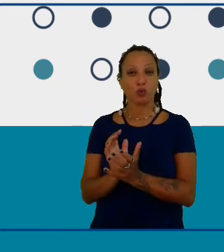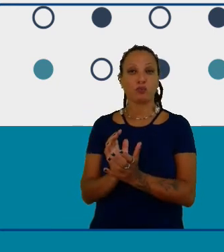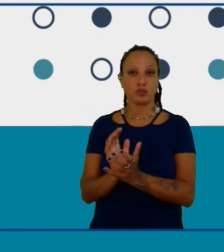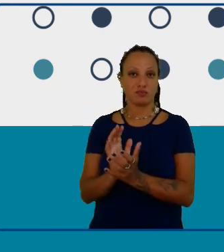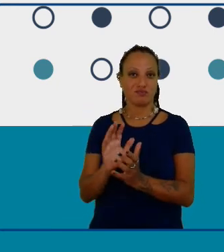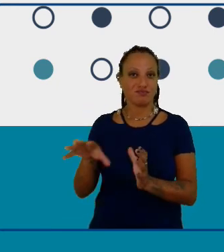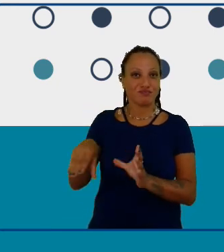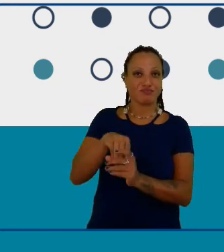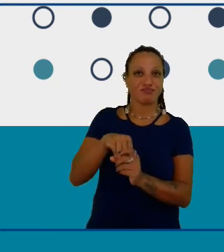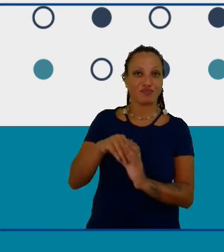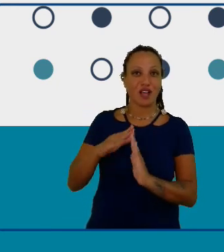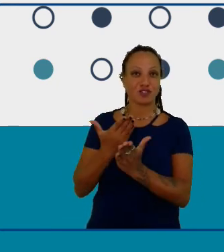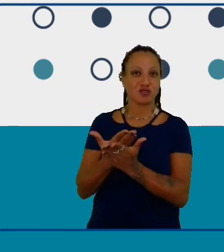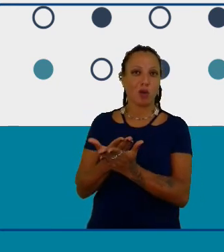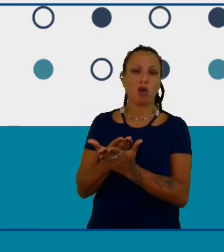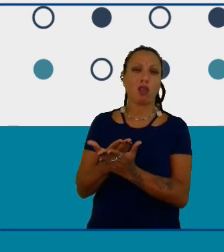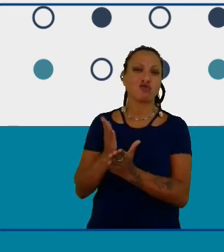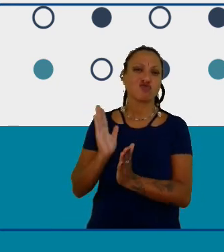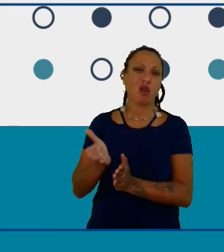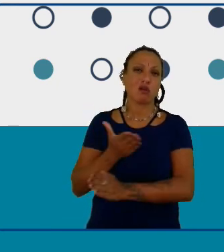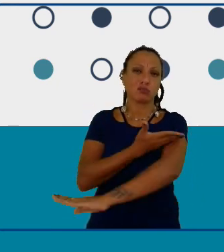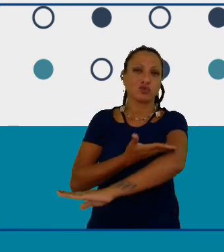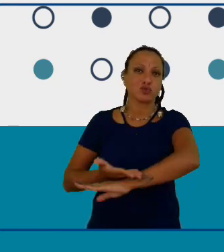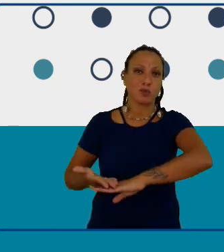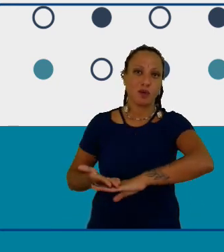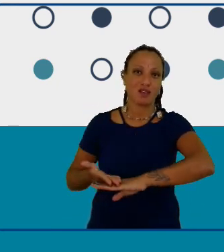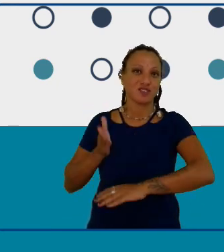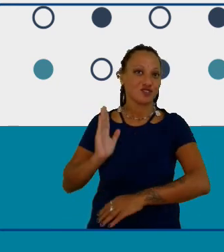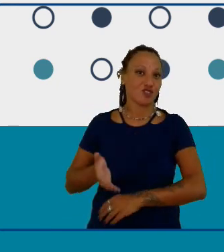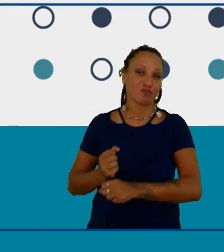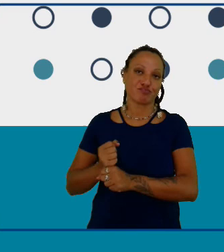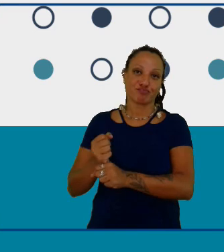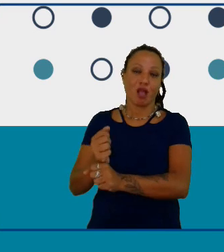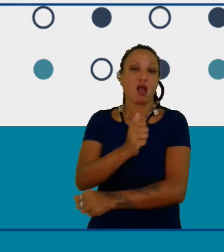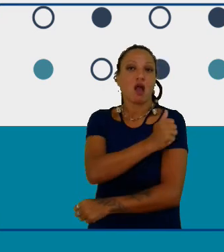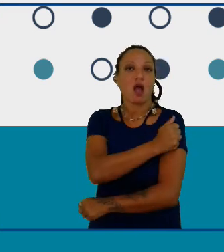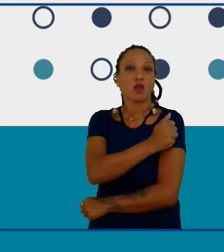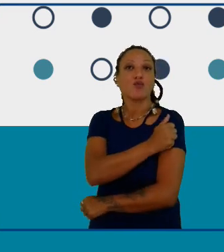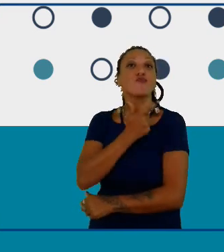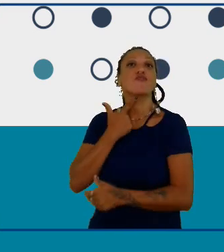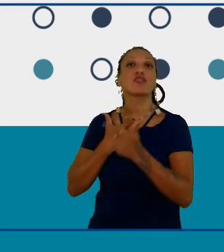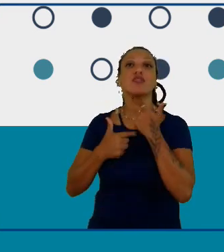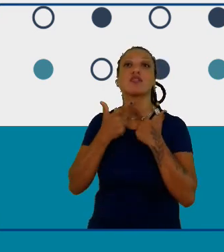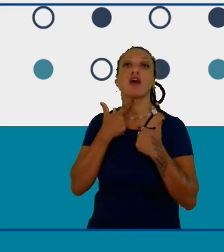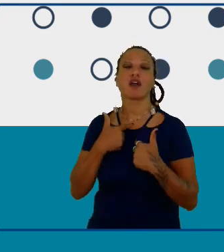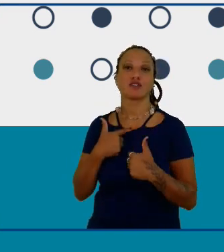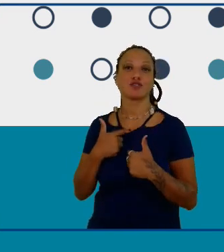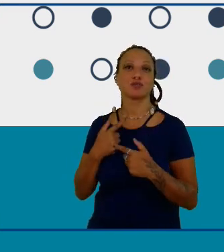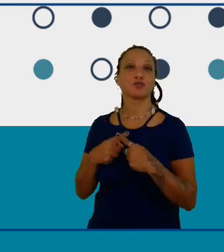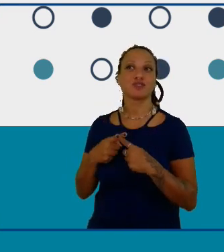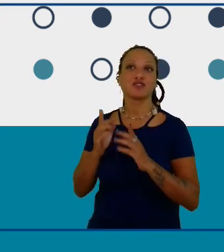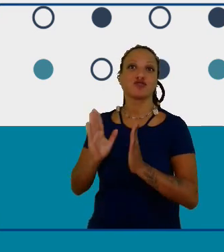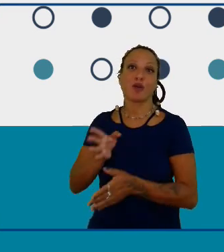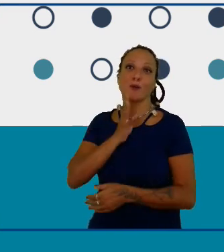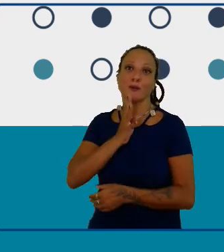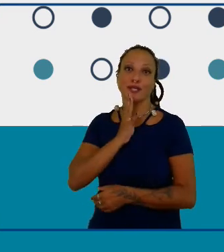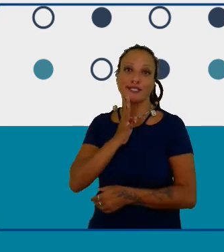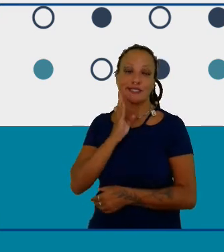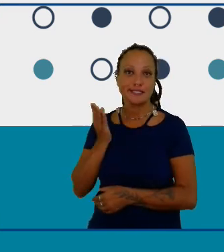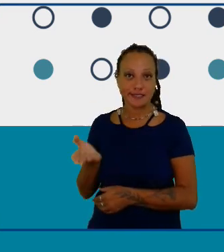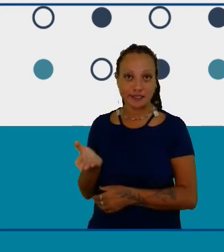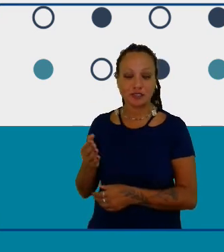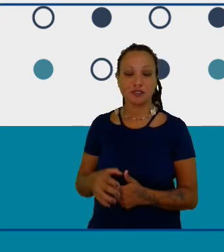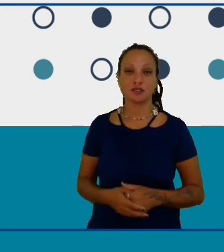esperando o clube começar estavam ansiosos para isso então a gente fazia